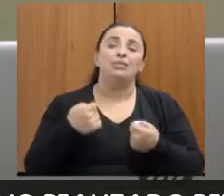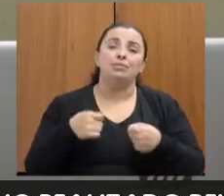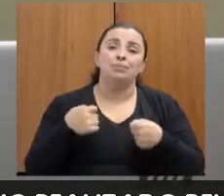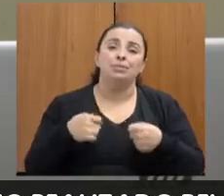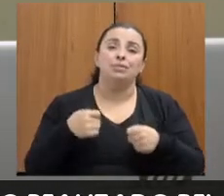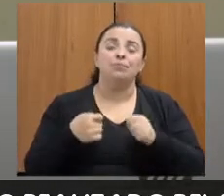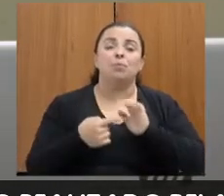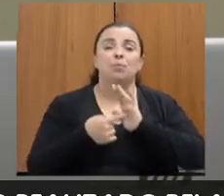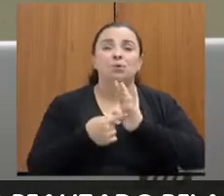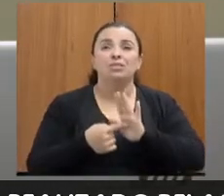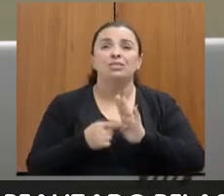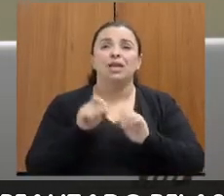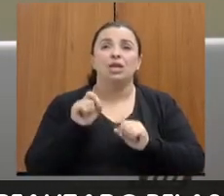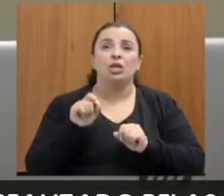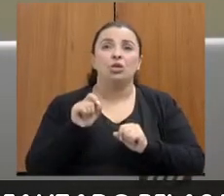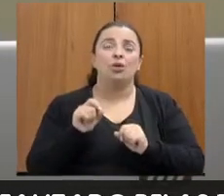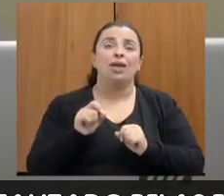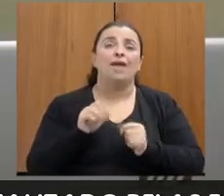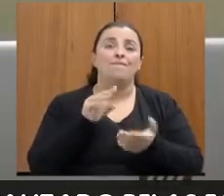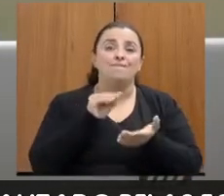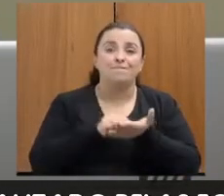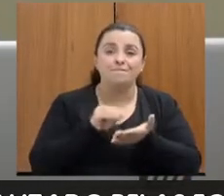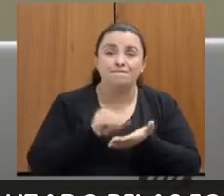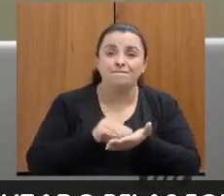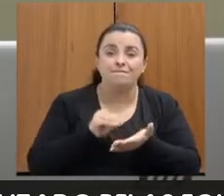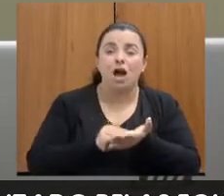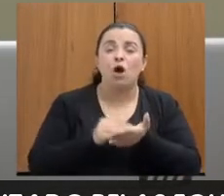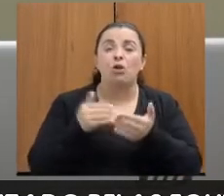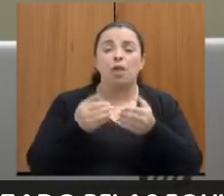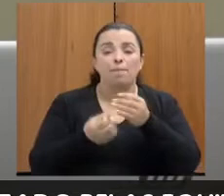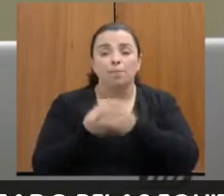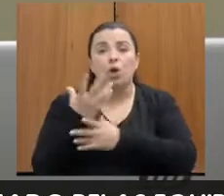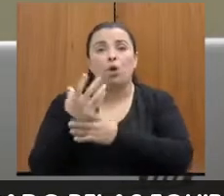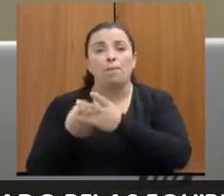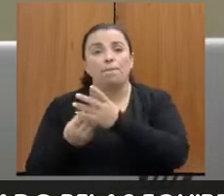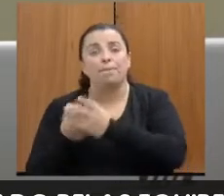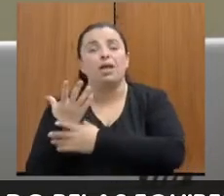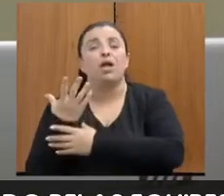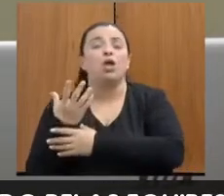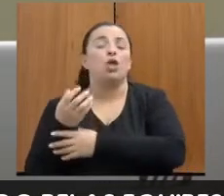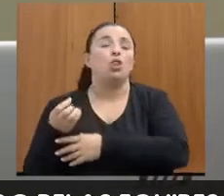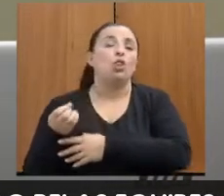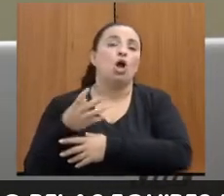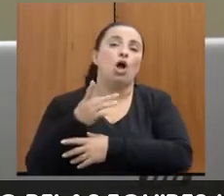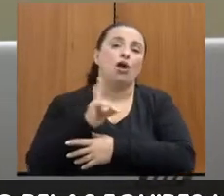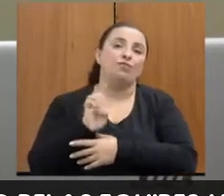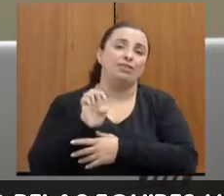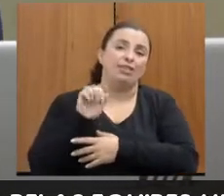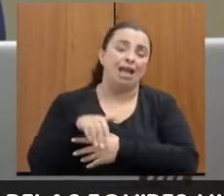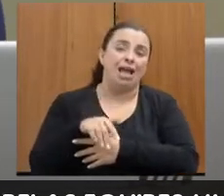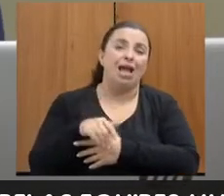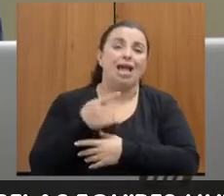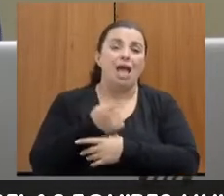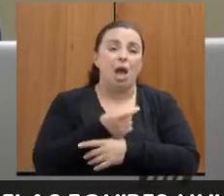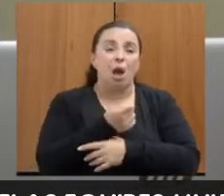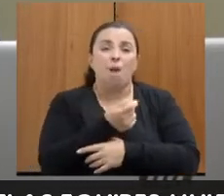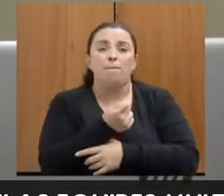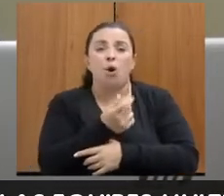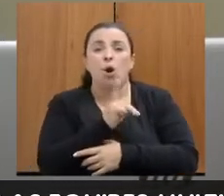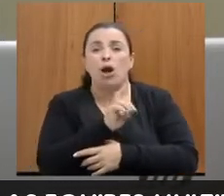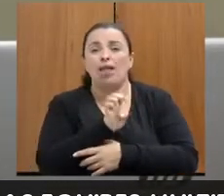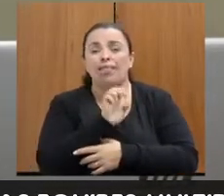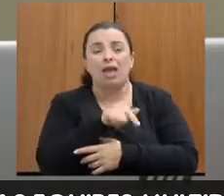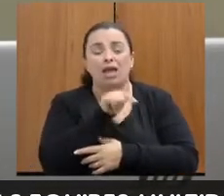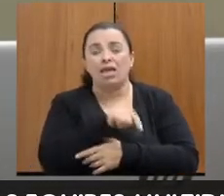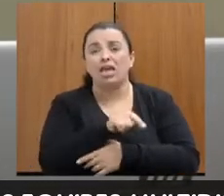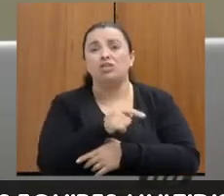que o déficit de delegacias especializadas que nós temos hoje no Estado é algo muito preocupante que precisa ser trabalhado e